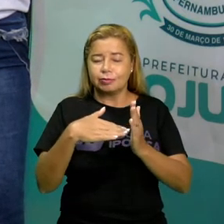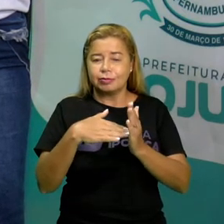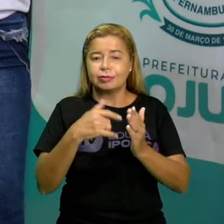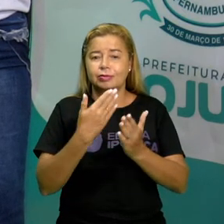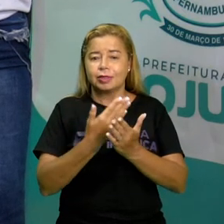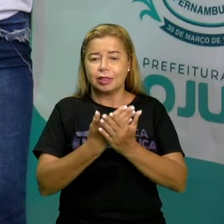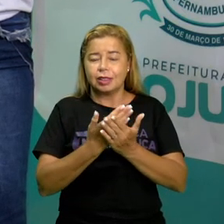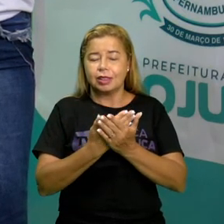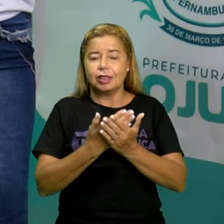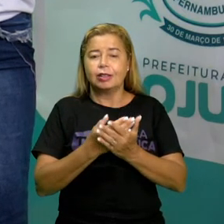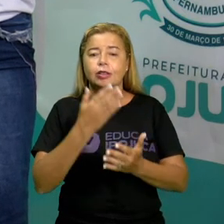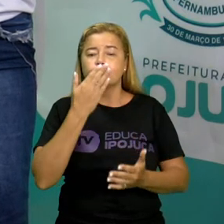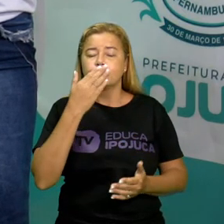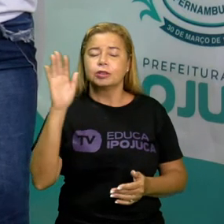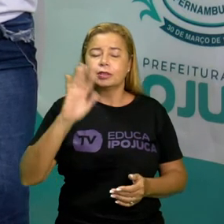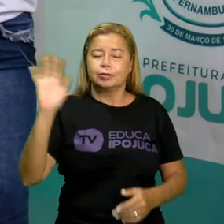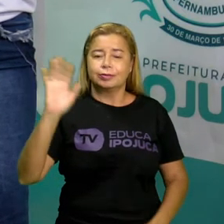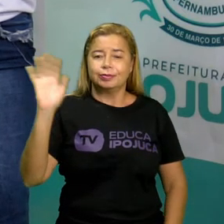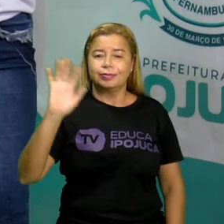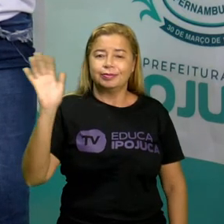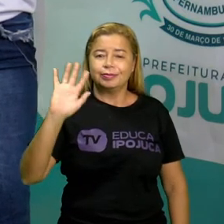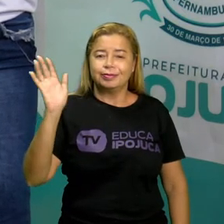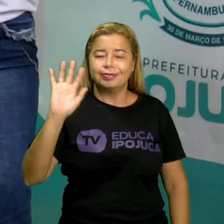Beijos e bons estudos!